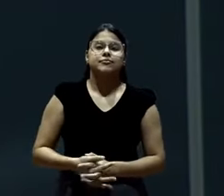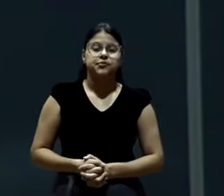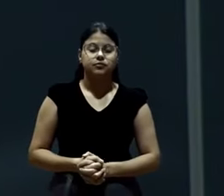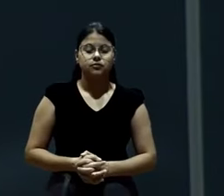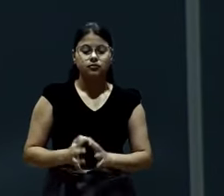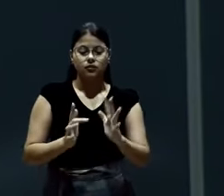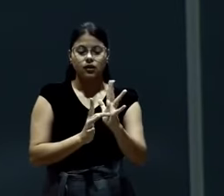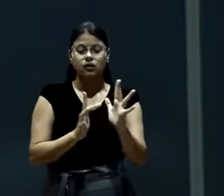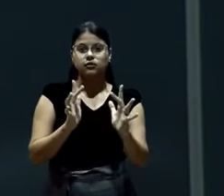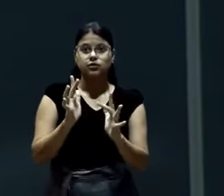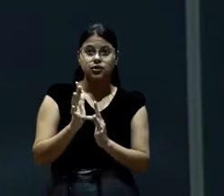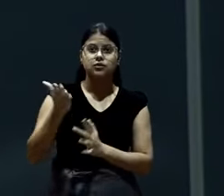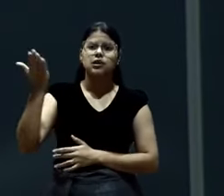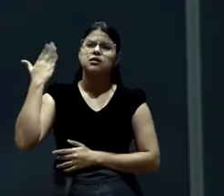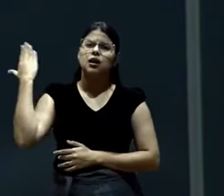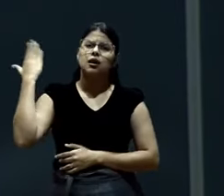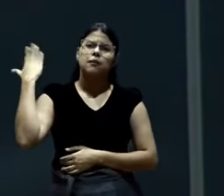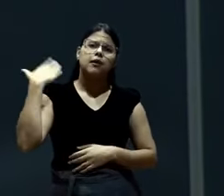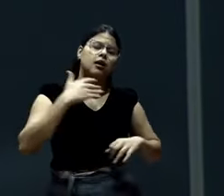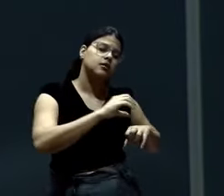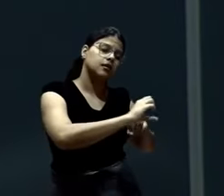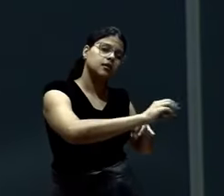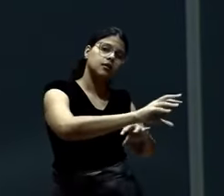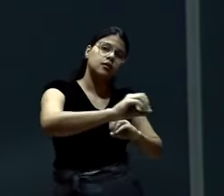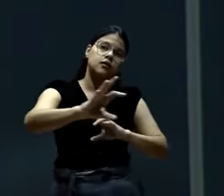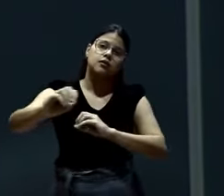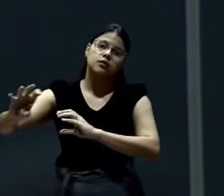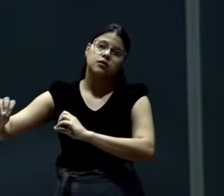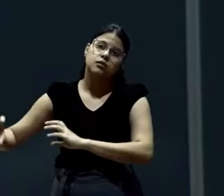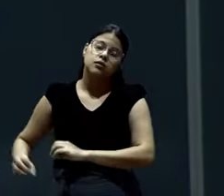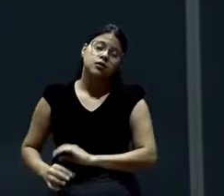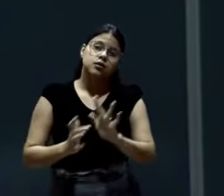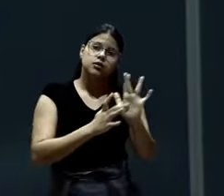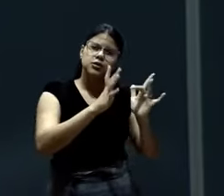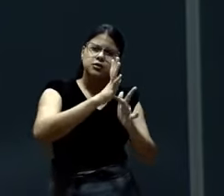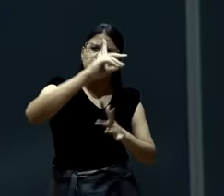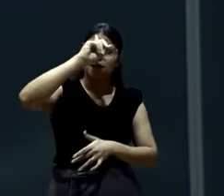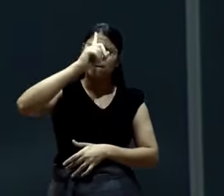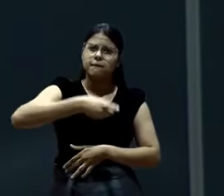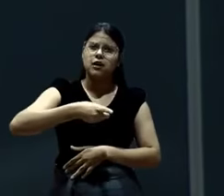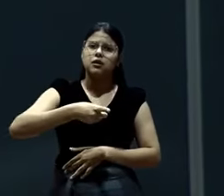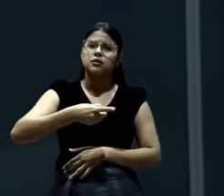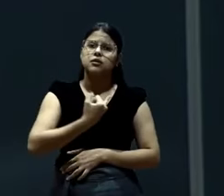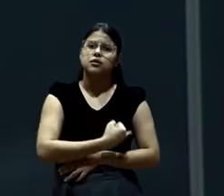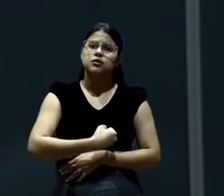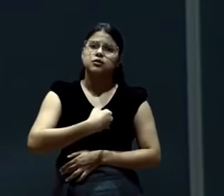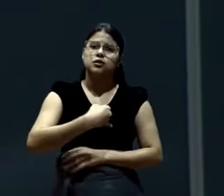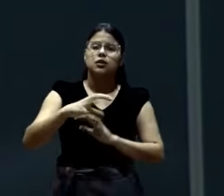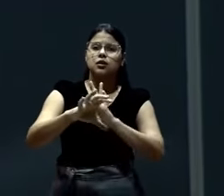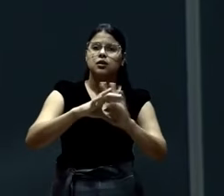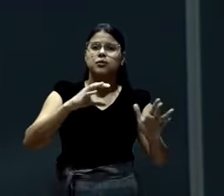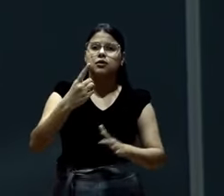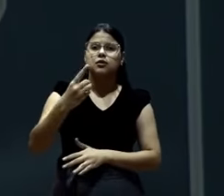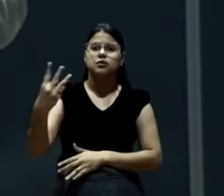fala para os seus seguidores. E ele dá aos seus seguidores um mandamento. Que está em João 13. O